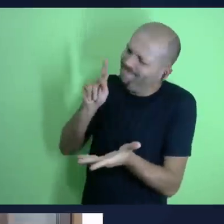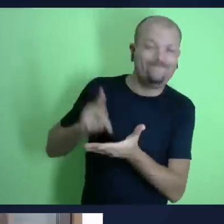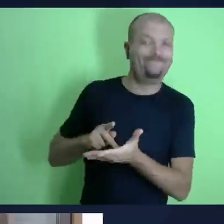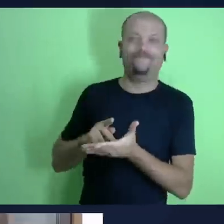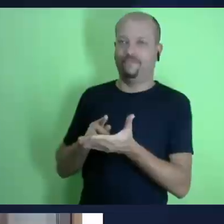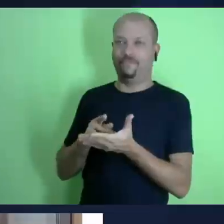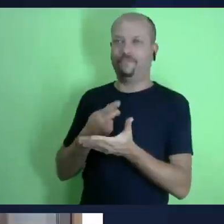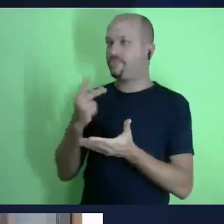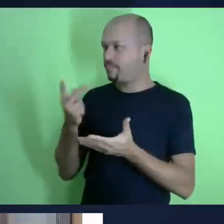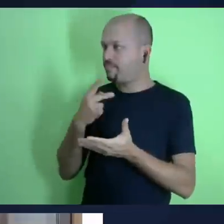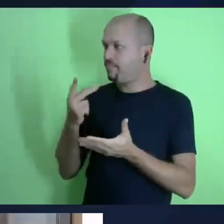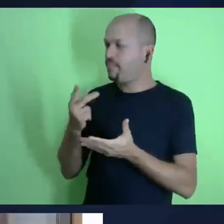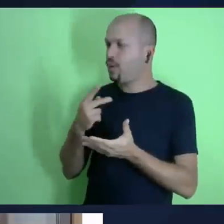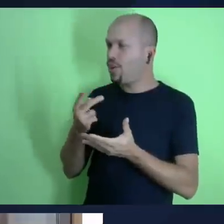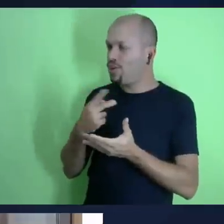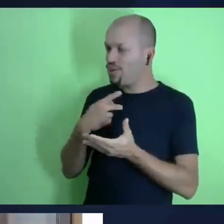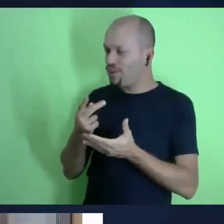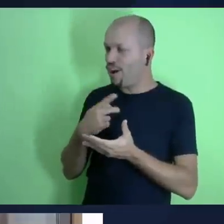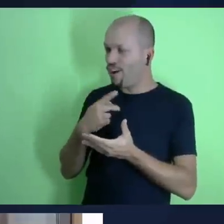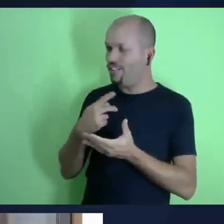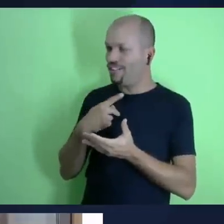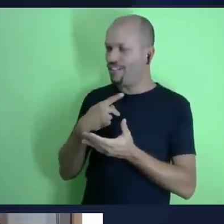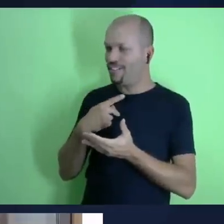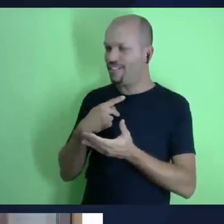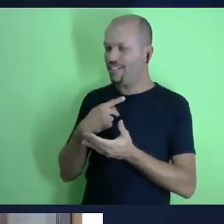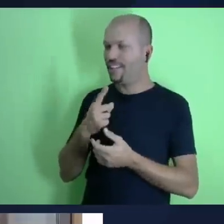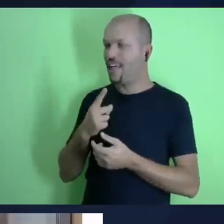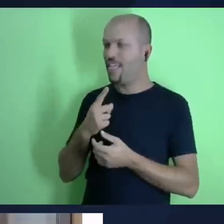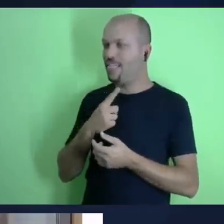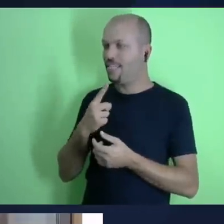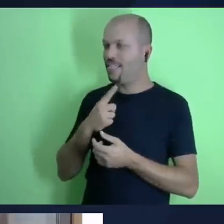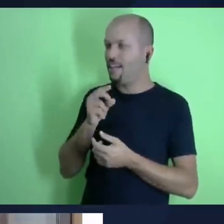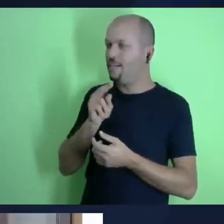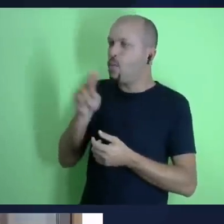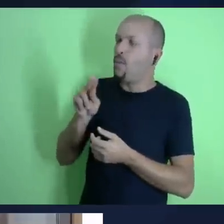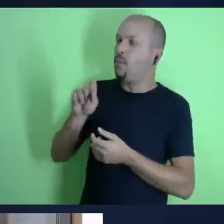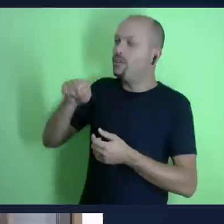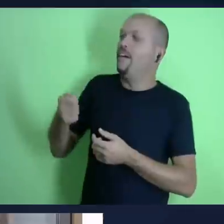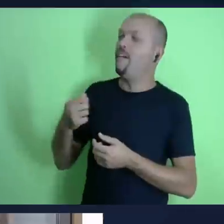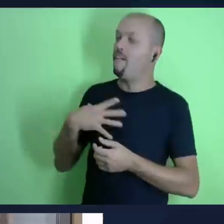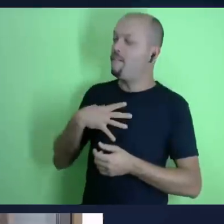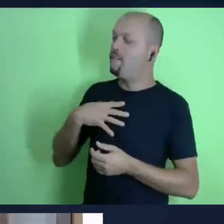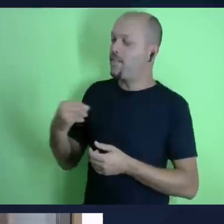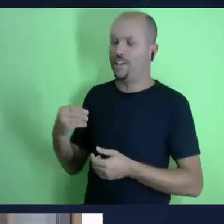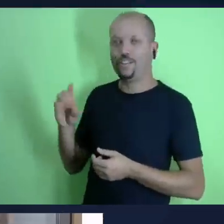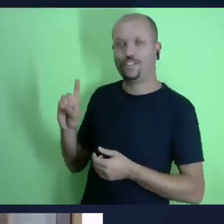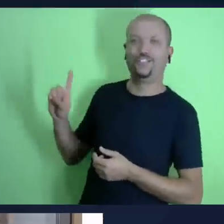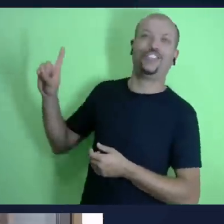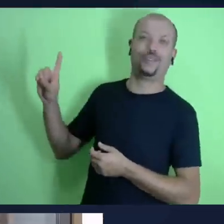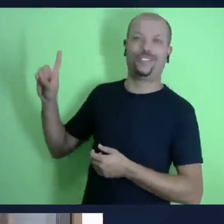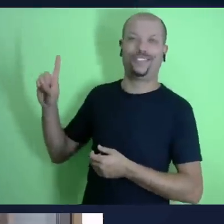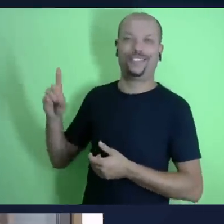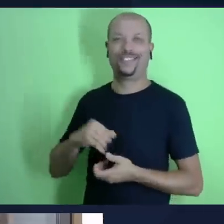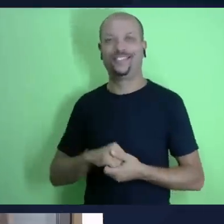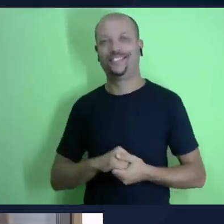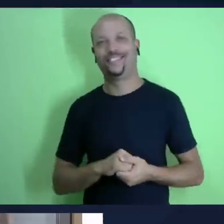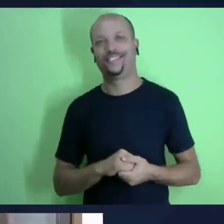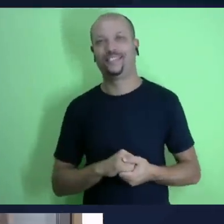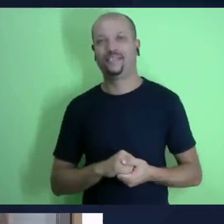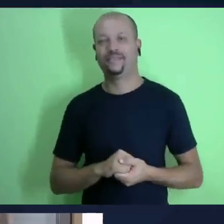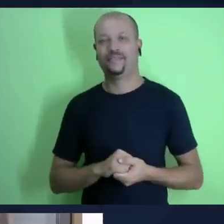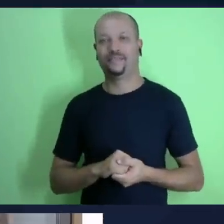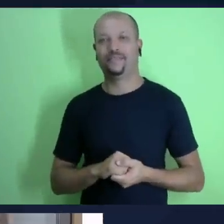pastor Josué muito obrigado por essa introdução e realmente faz toda a diferença não é e